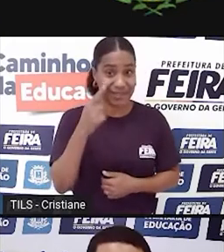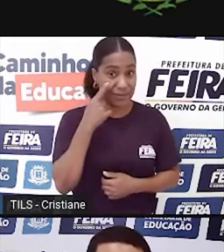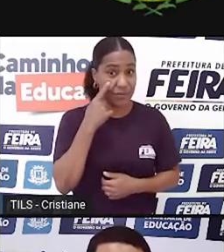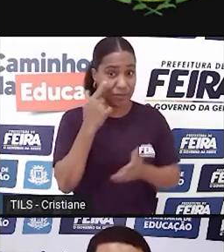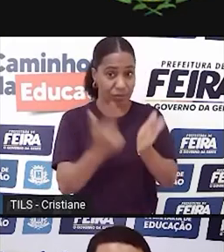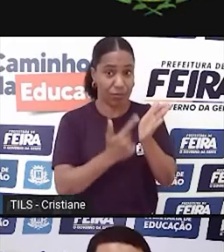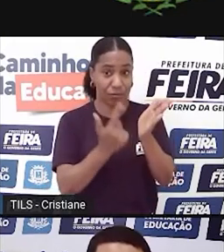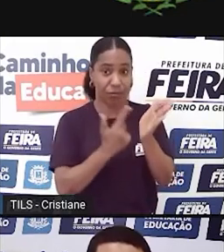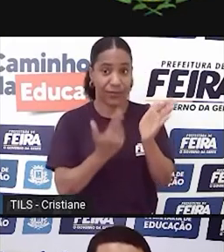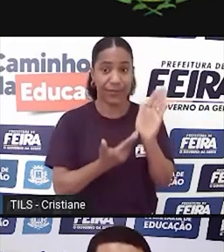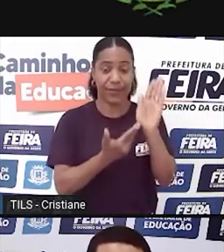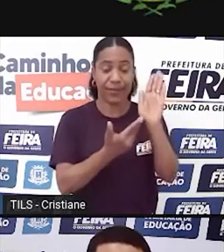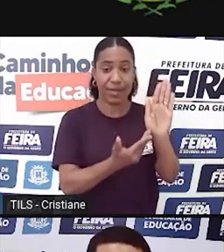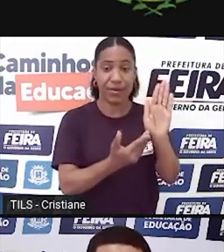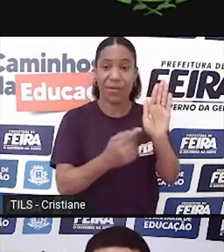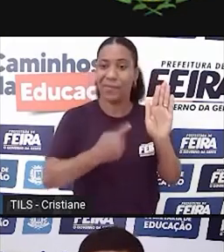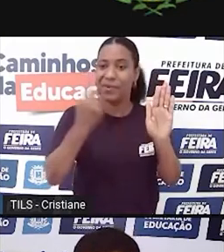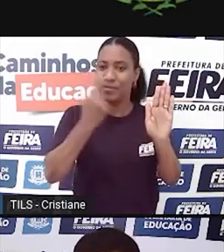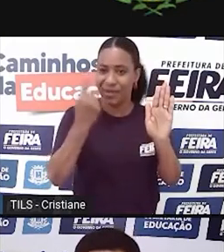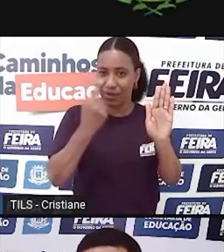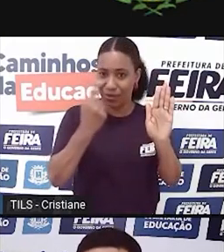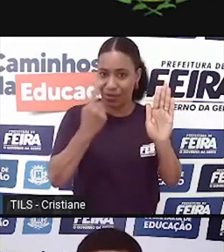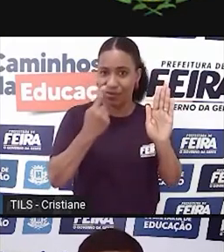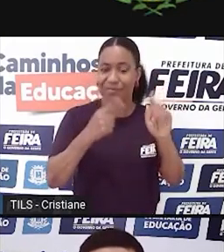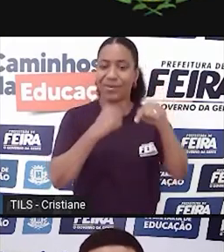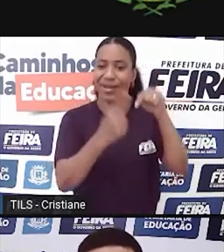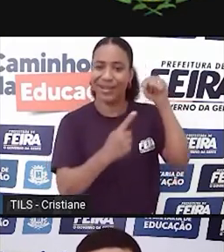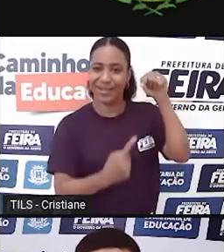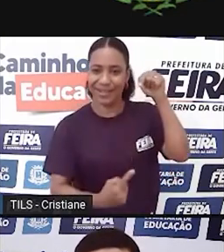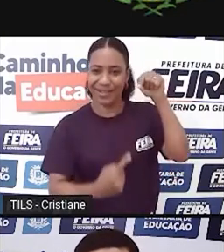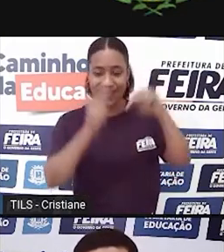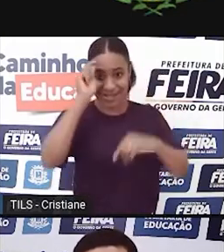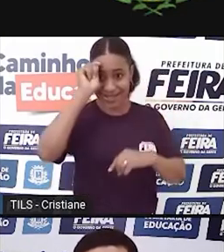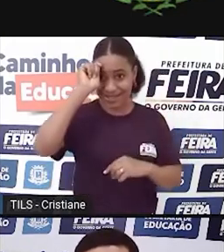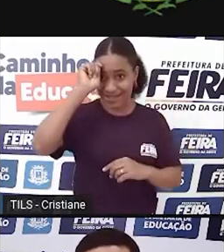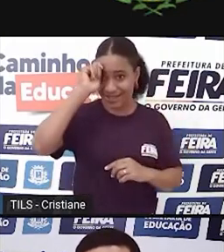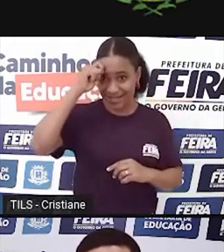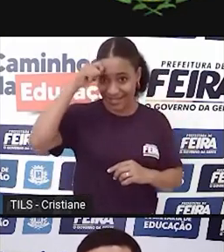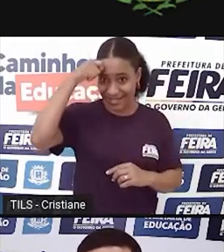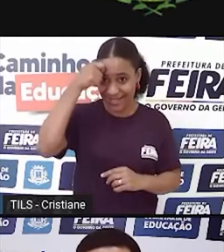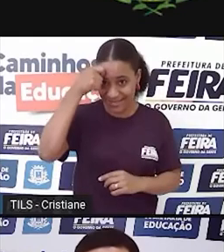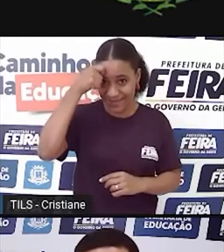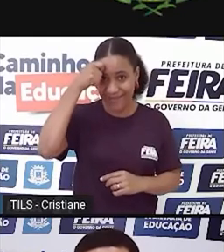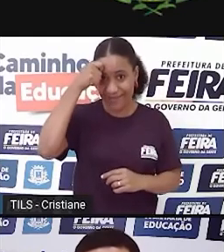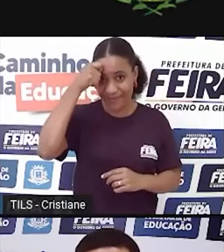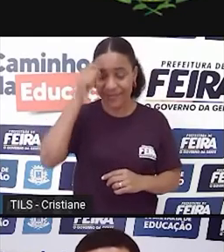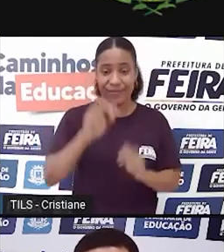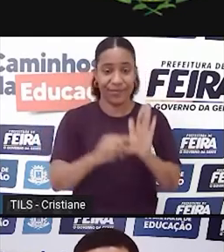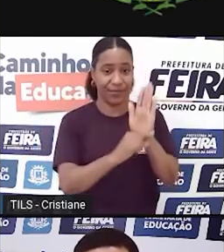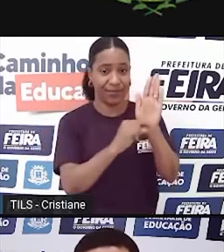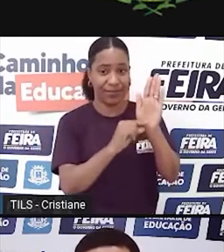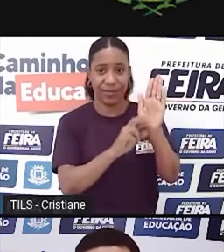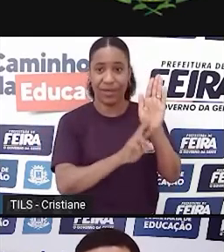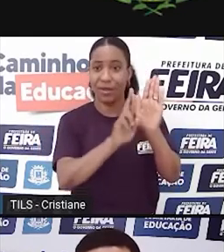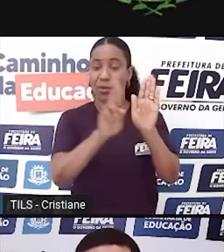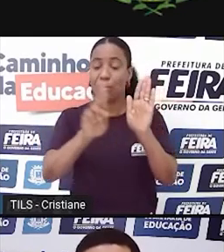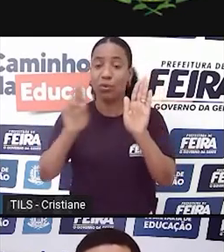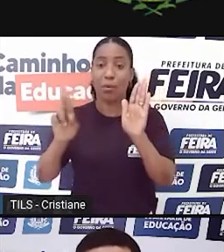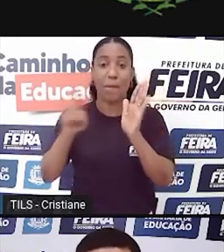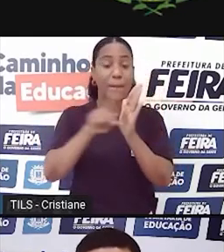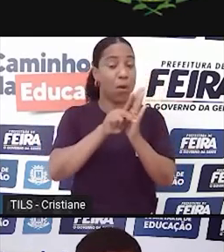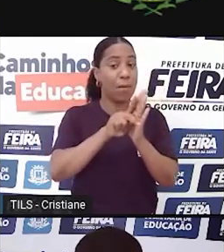livro Cadernos Negros, que é um livro escrito por autores afro-brasileiros,